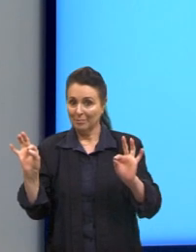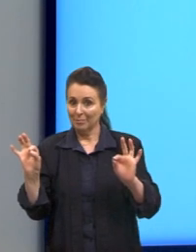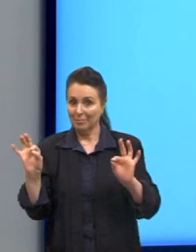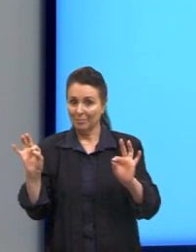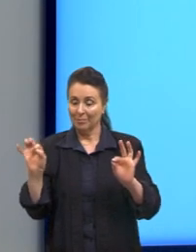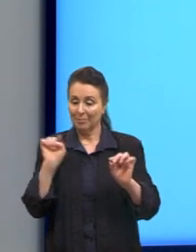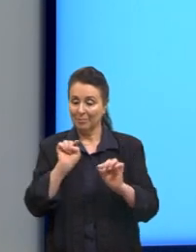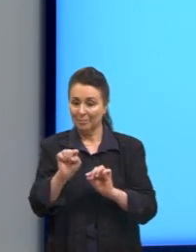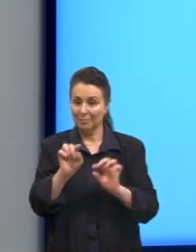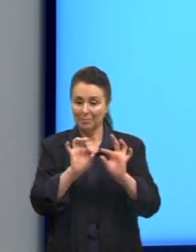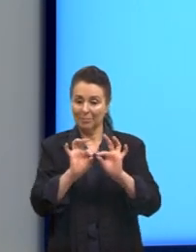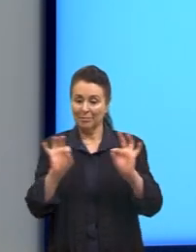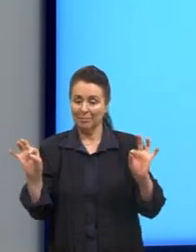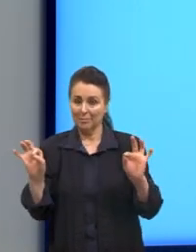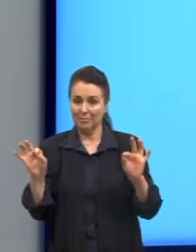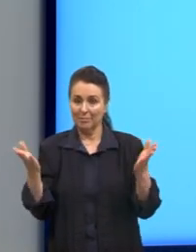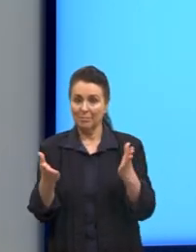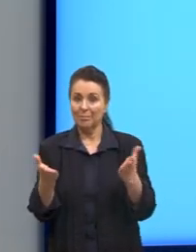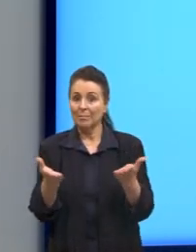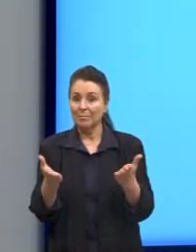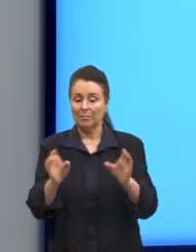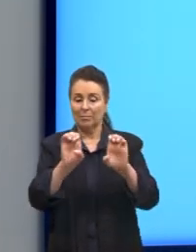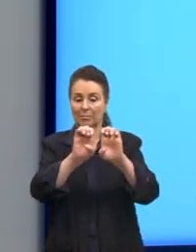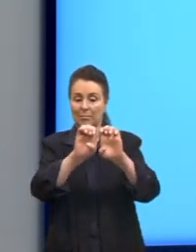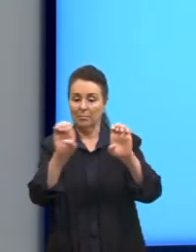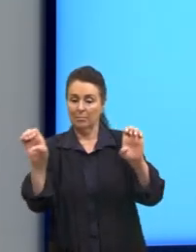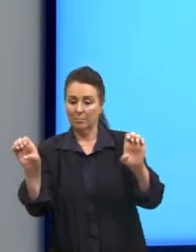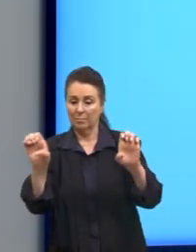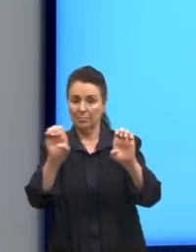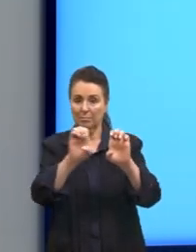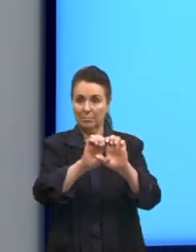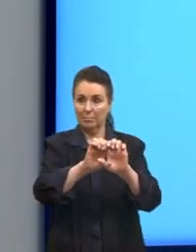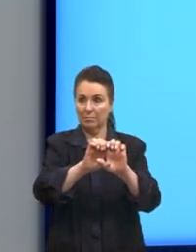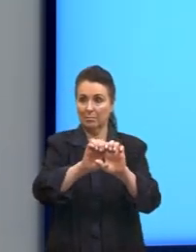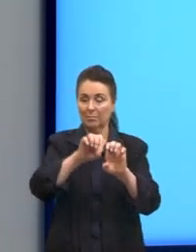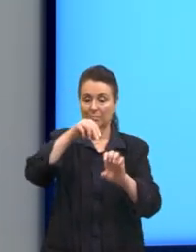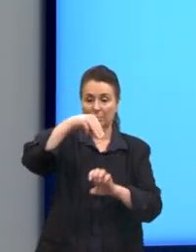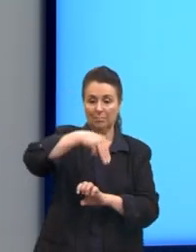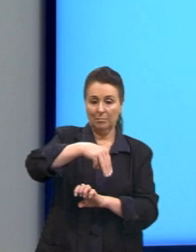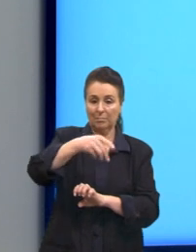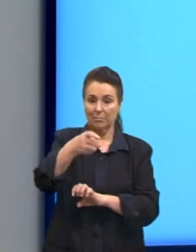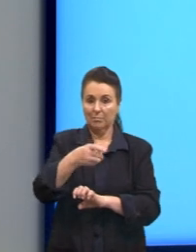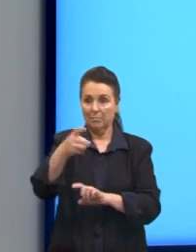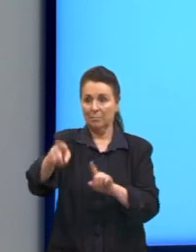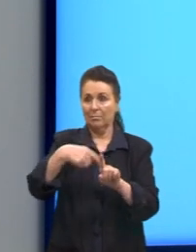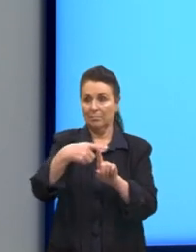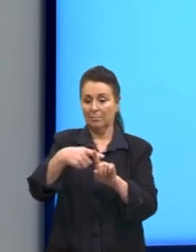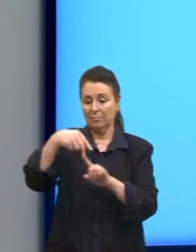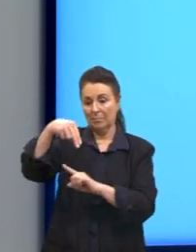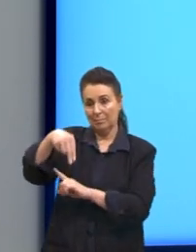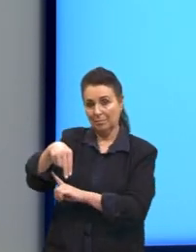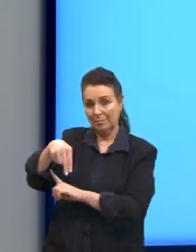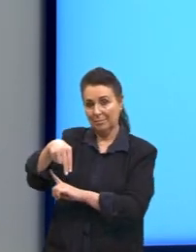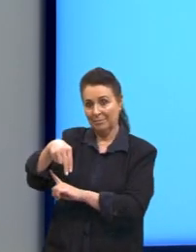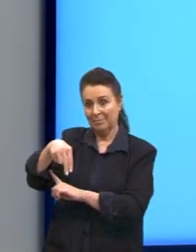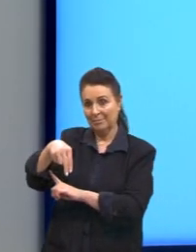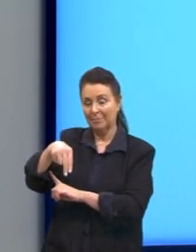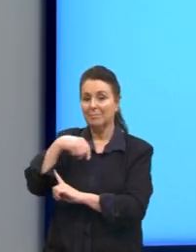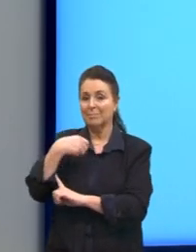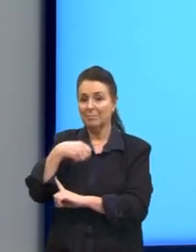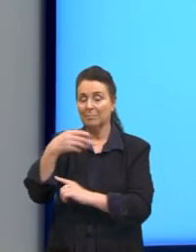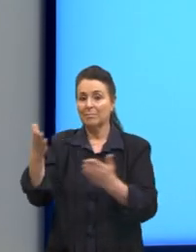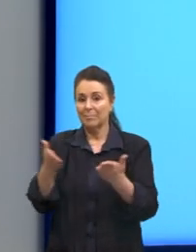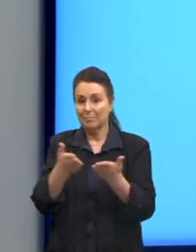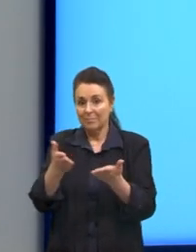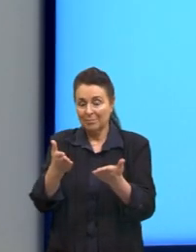aí, como é que a gente chega na equação? MX mais N, né? Agora, a gente precisa, então,